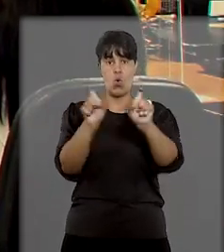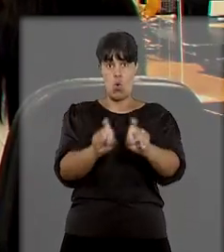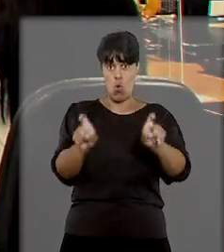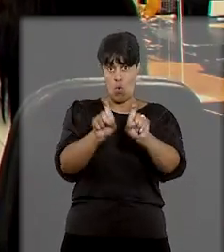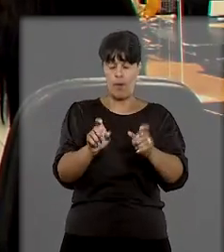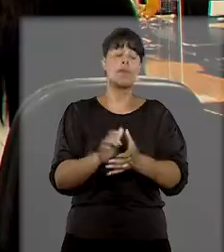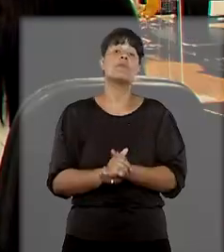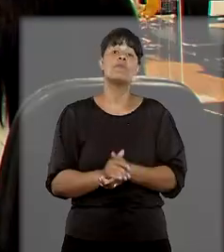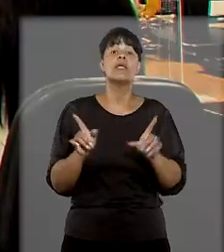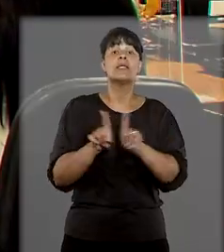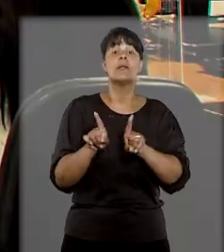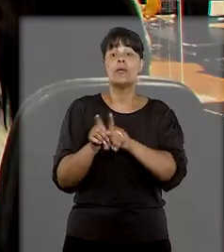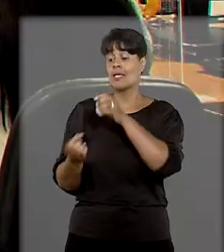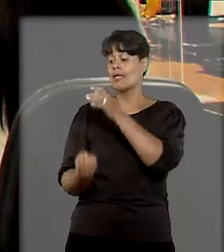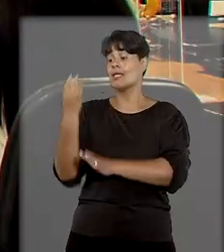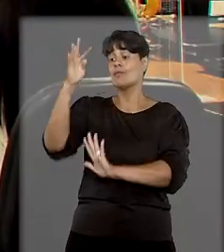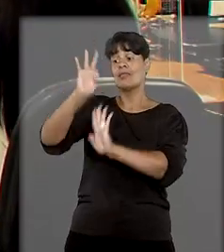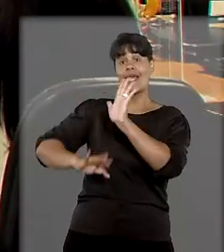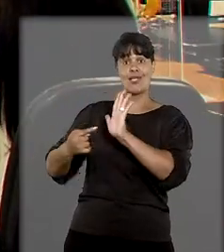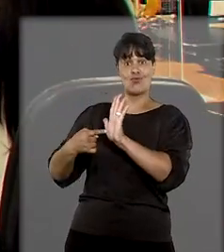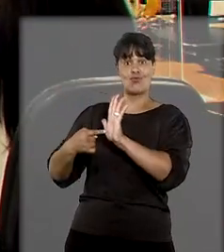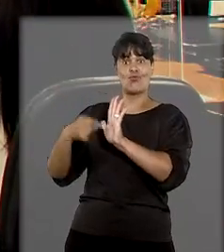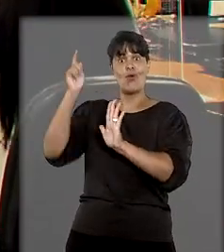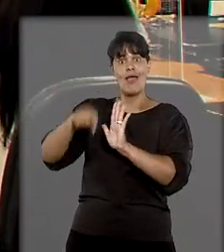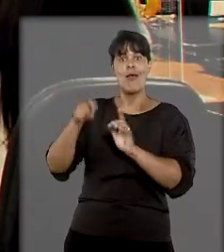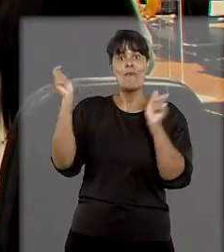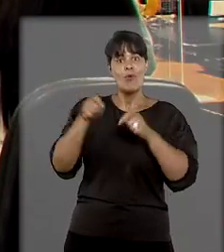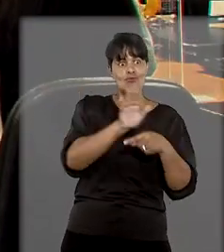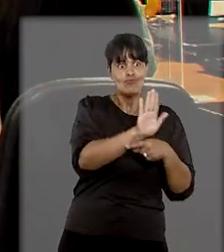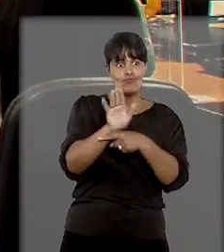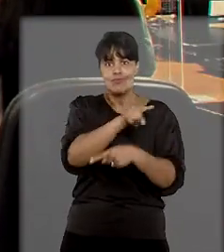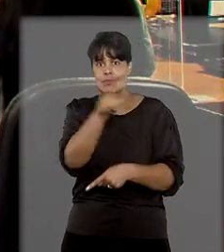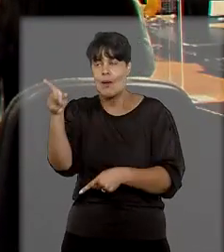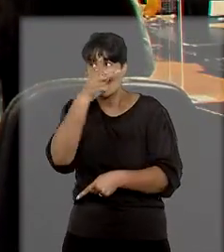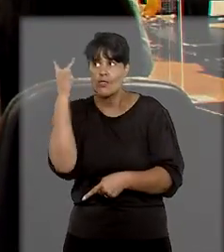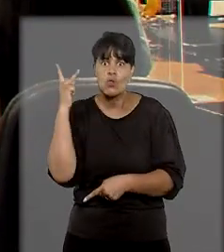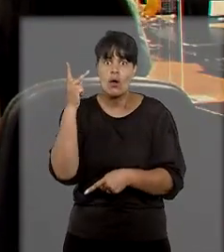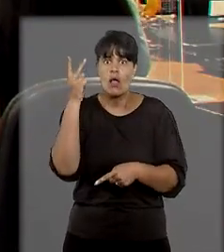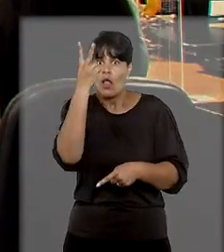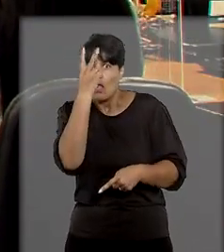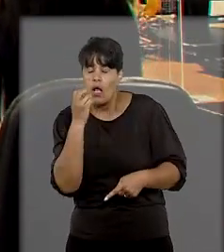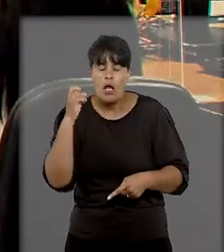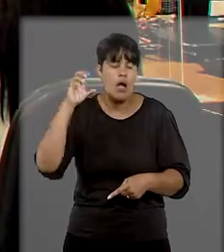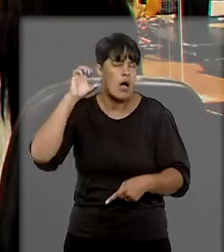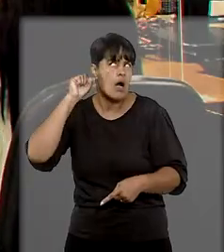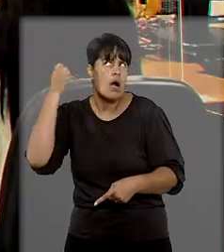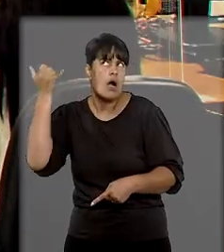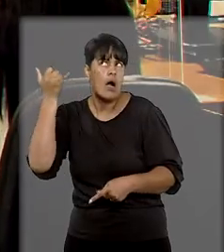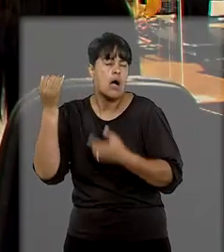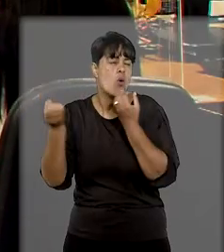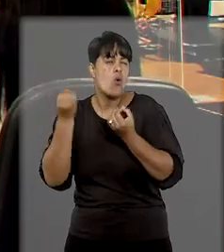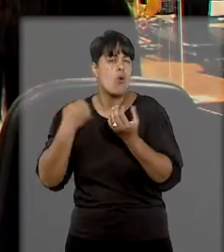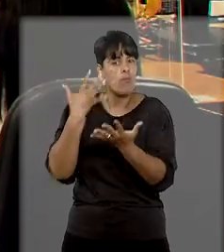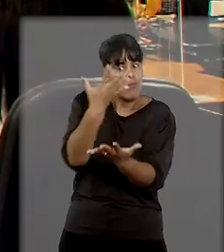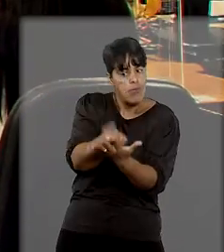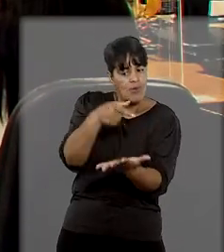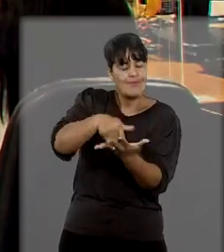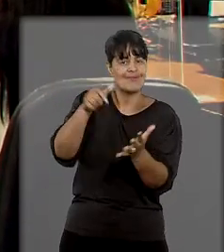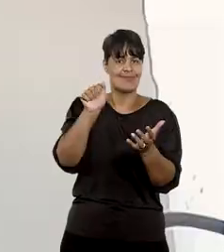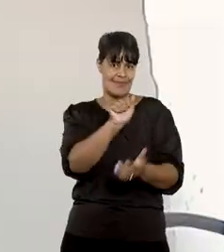computador. Então foi criado um texto orientando a pessoa com deficiência visual como baixar o